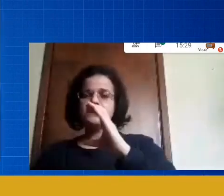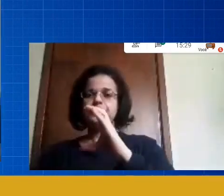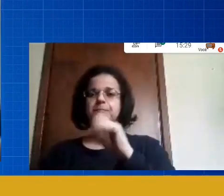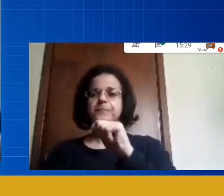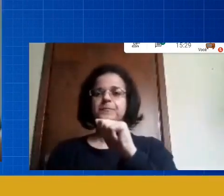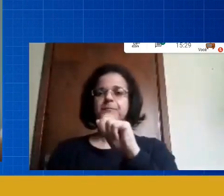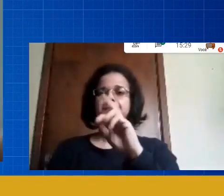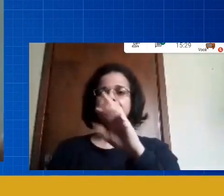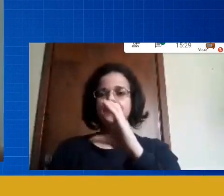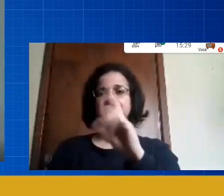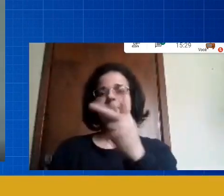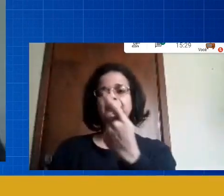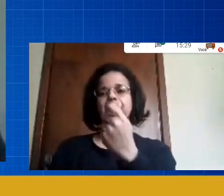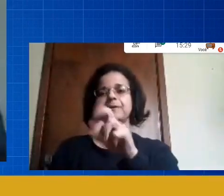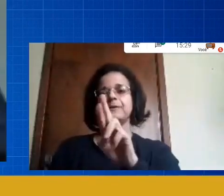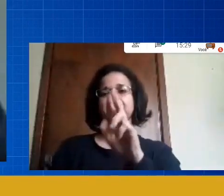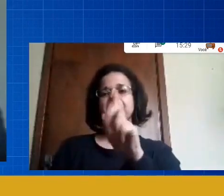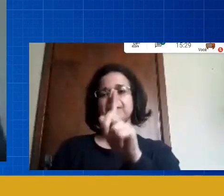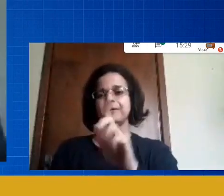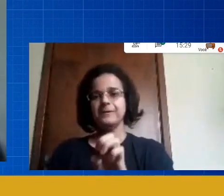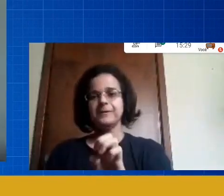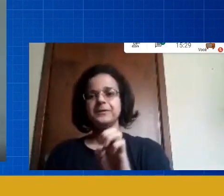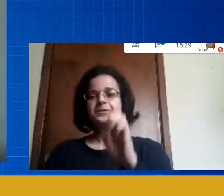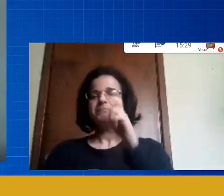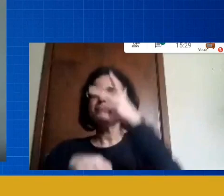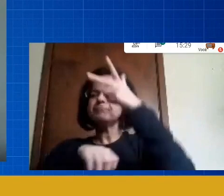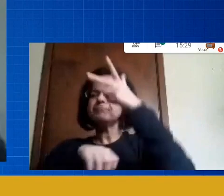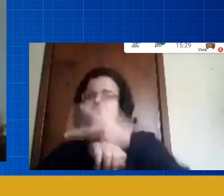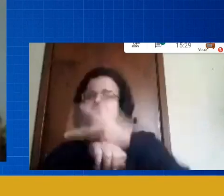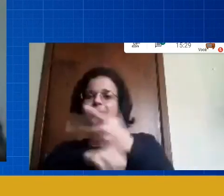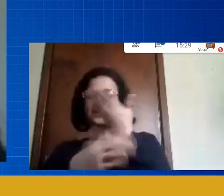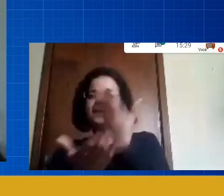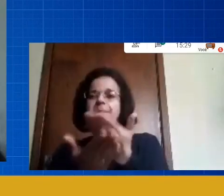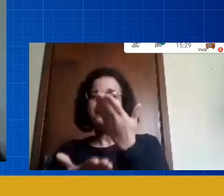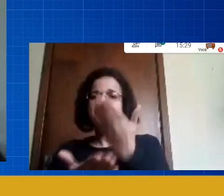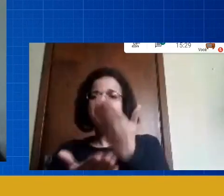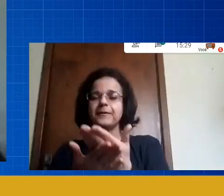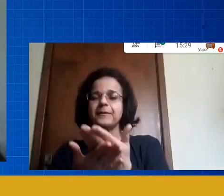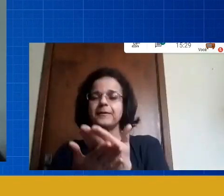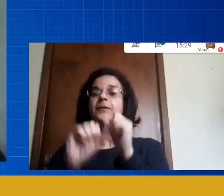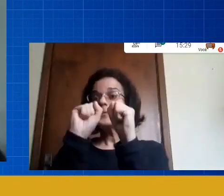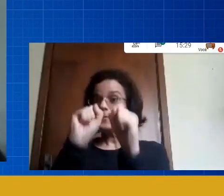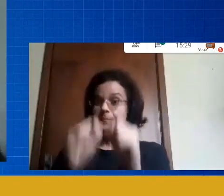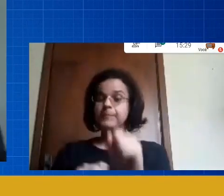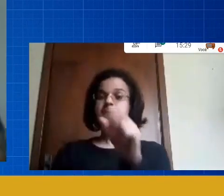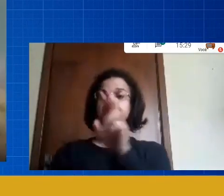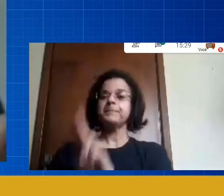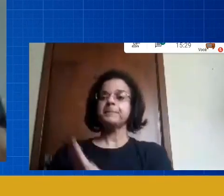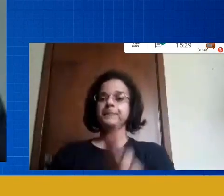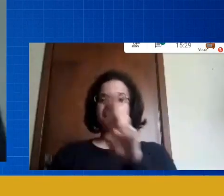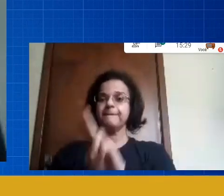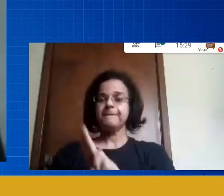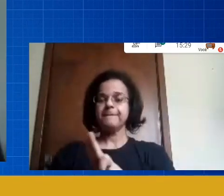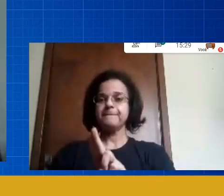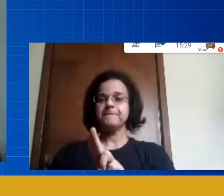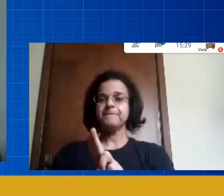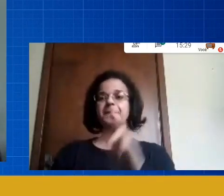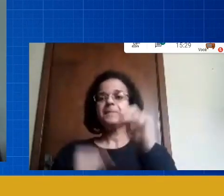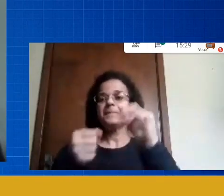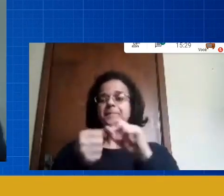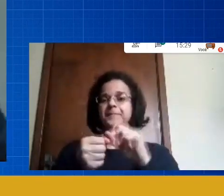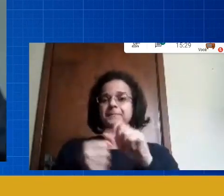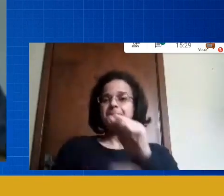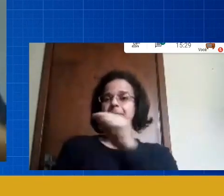videoaulas que possam que eles possam utilizar para poder fazer seus alunos